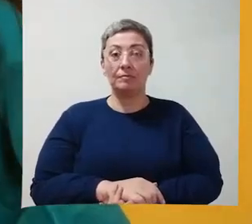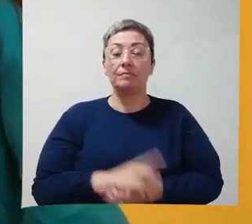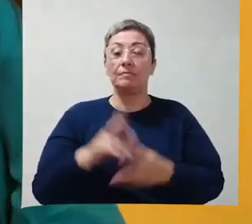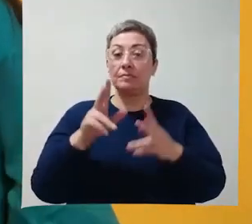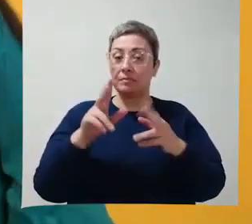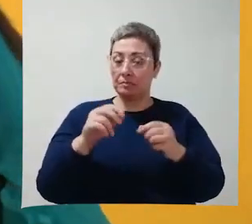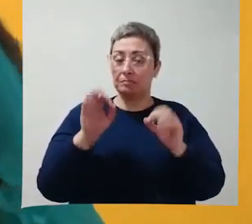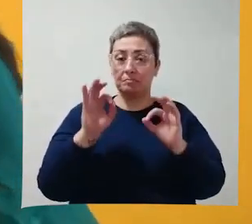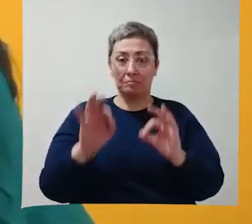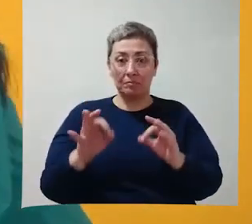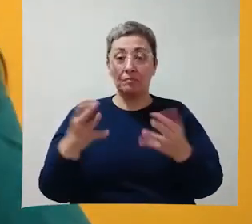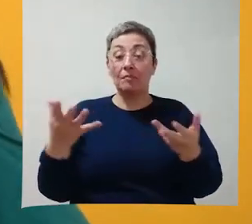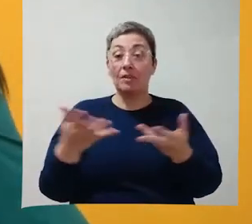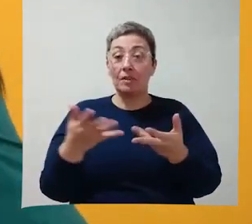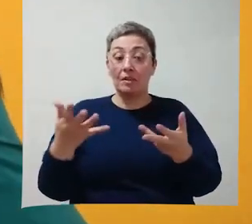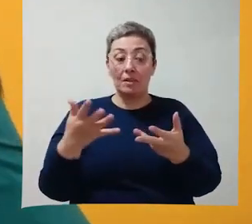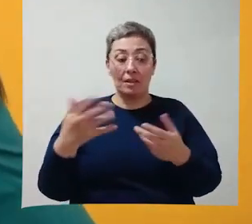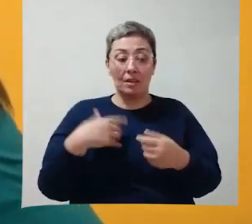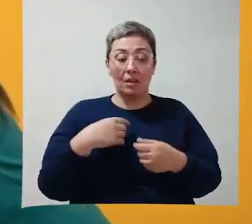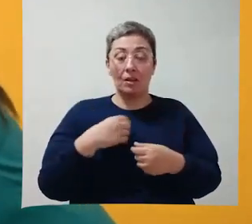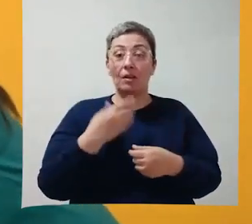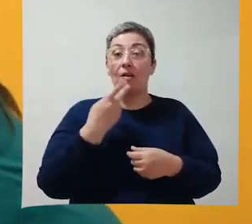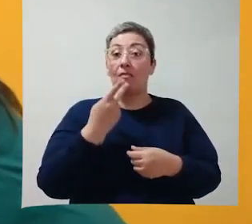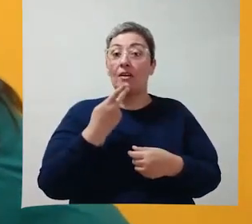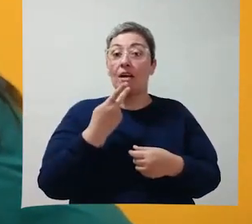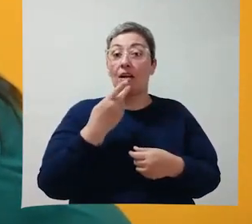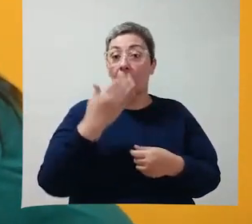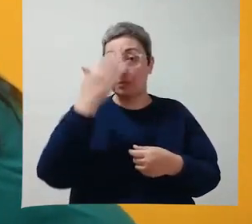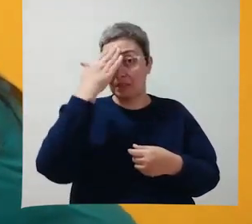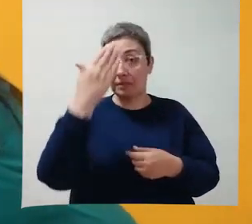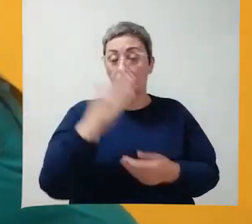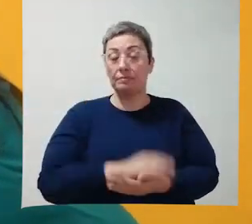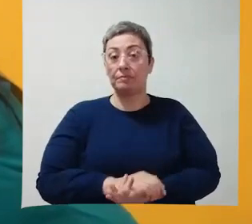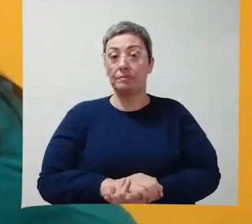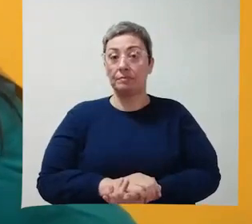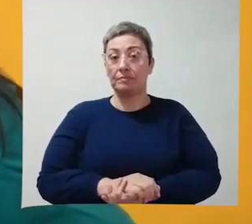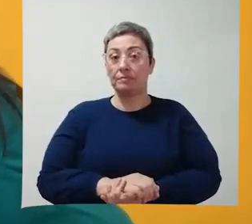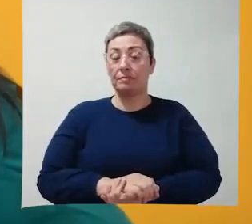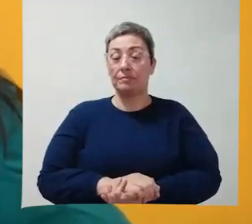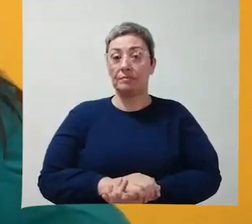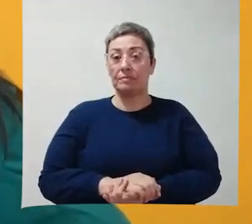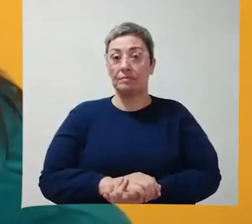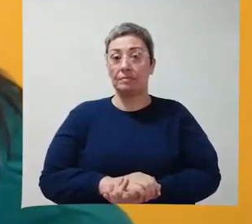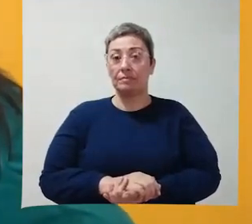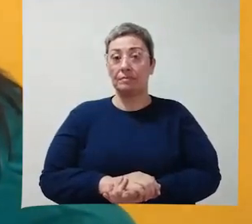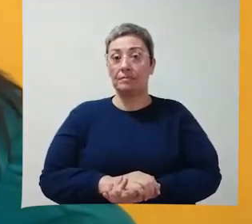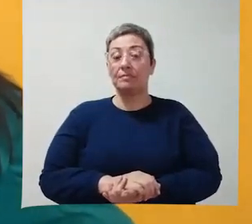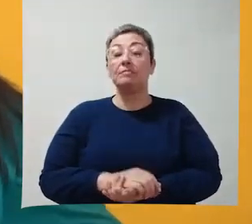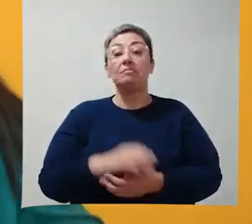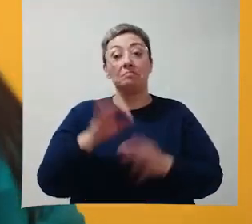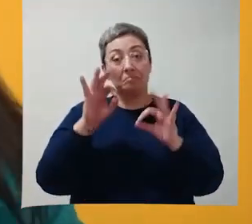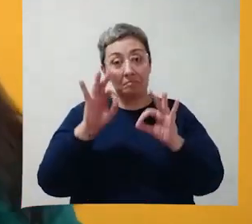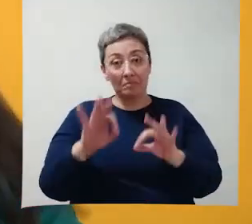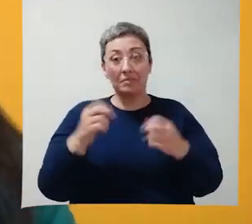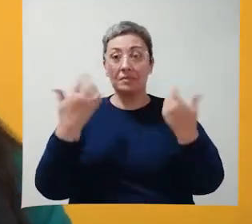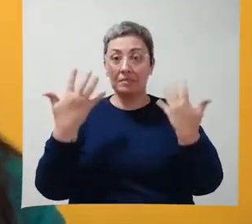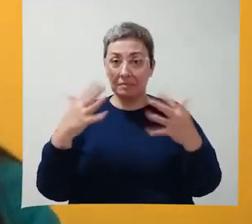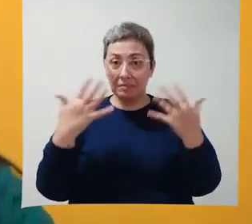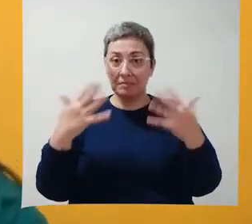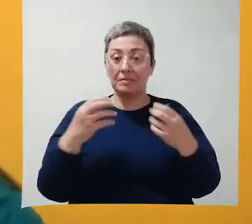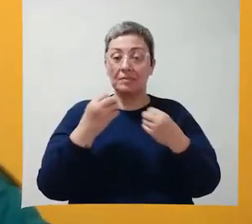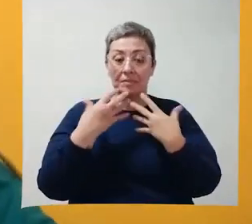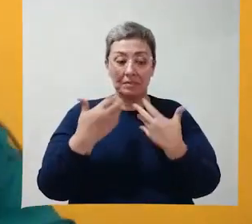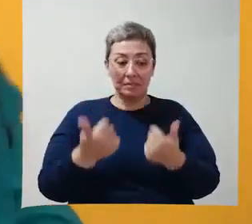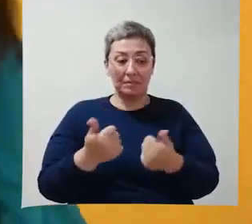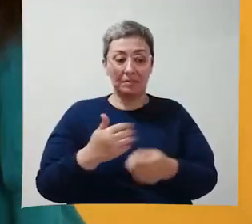Isso! E agora Augusto, fala. Obrigado! Todo o dedo! Isso! Muito